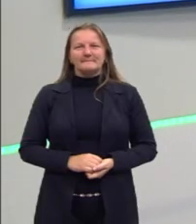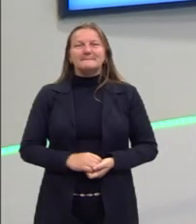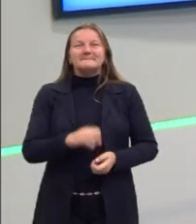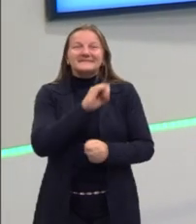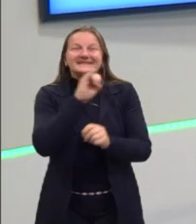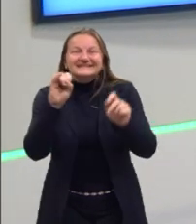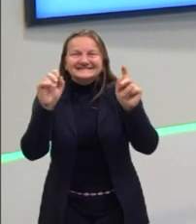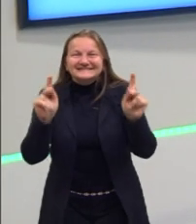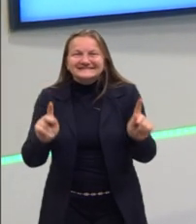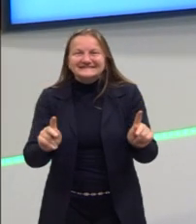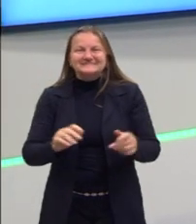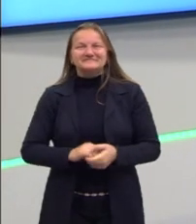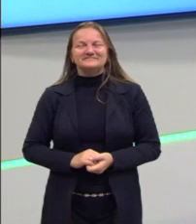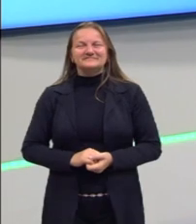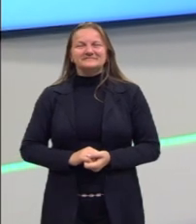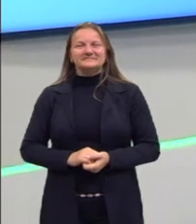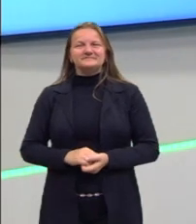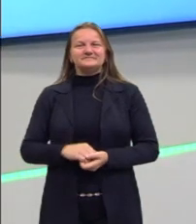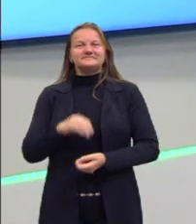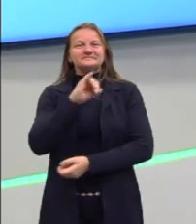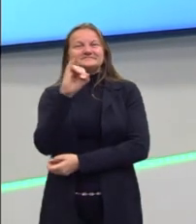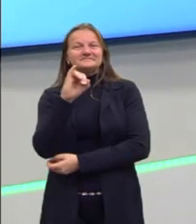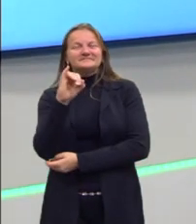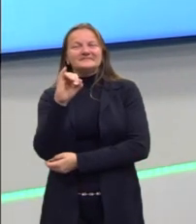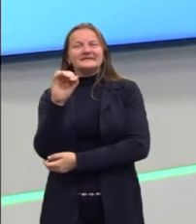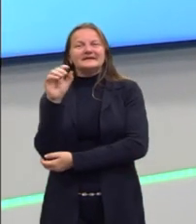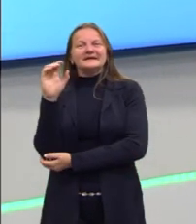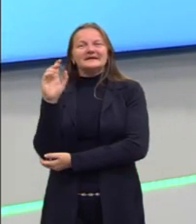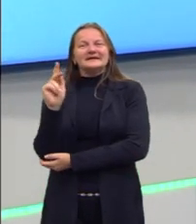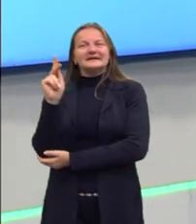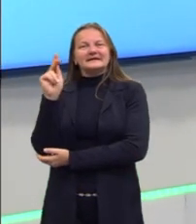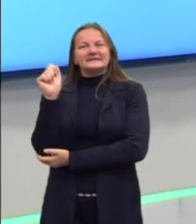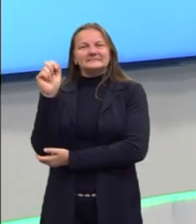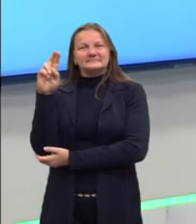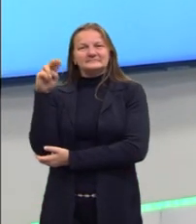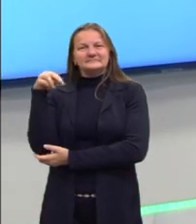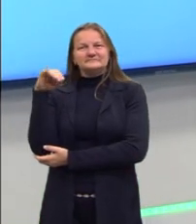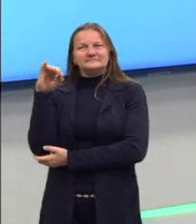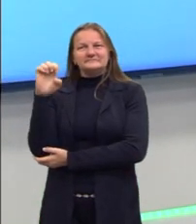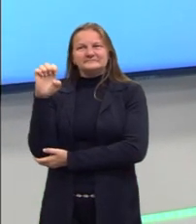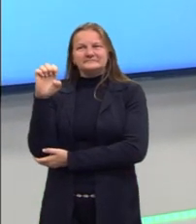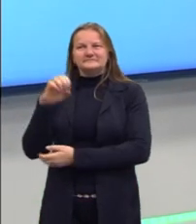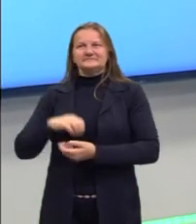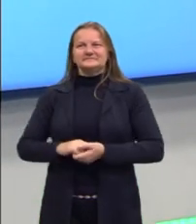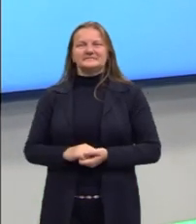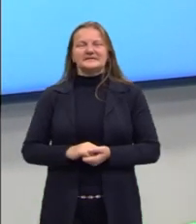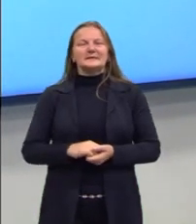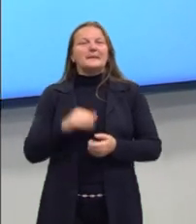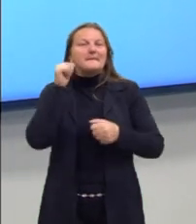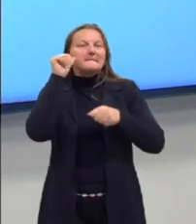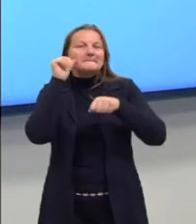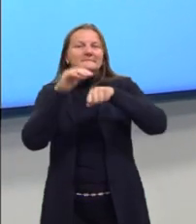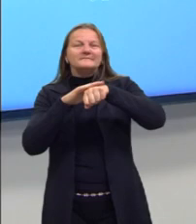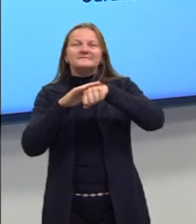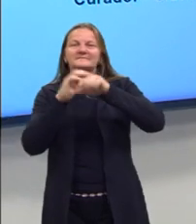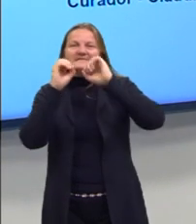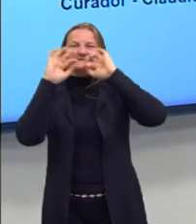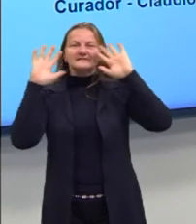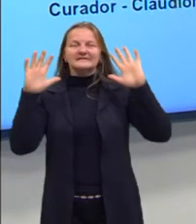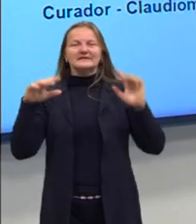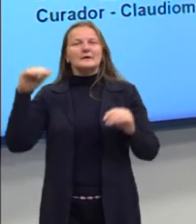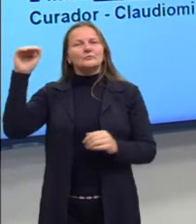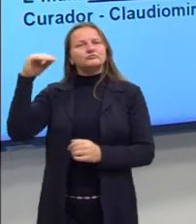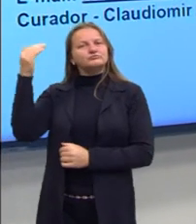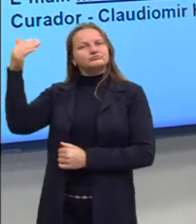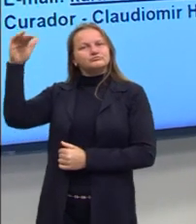Olá, eu sou a Karine Wittenbender, do conteúdo de redação. Eu sou uma mulher de pele clara, estatura mediana,